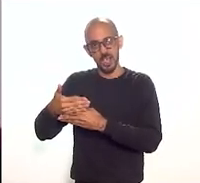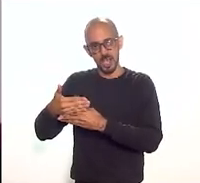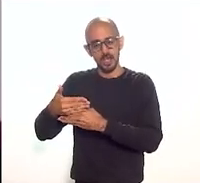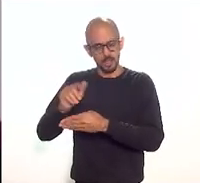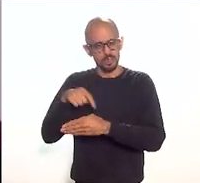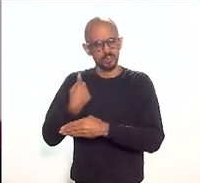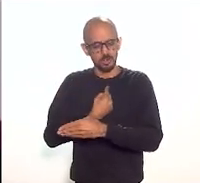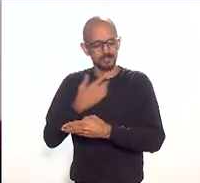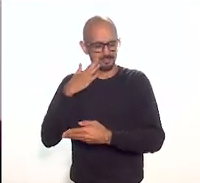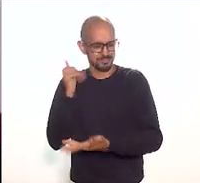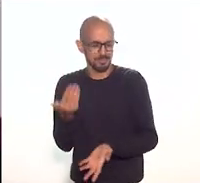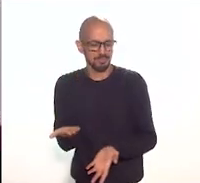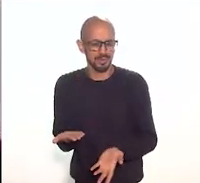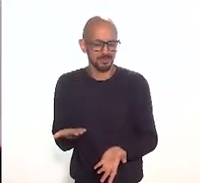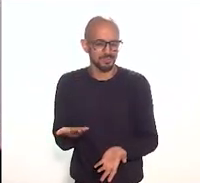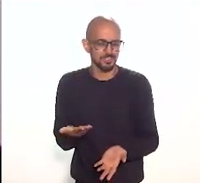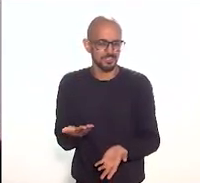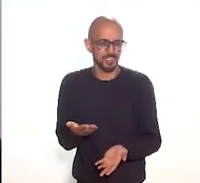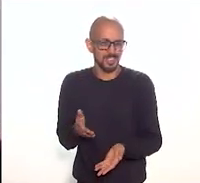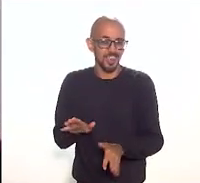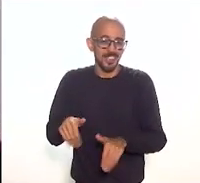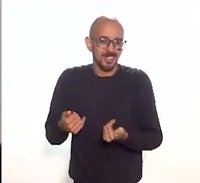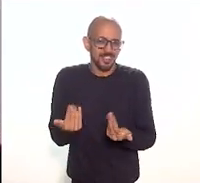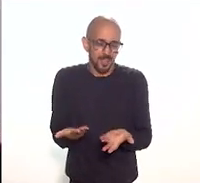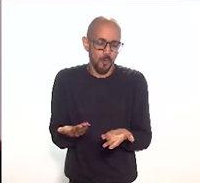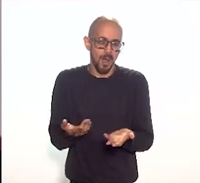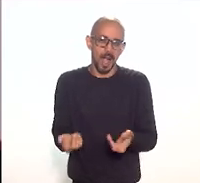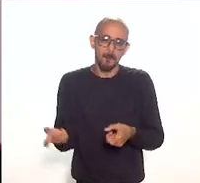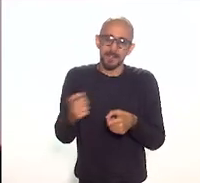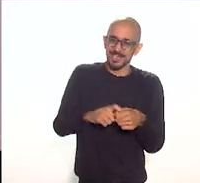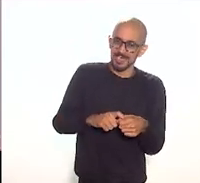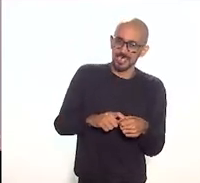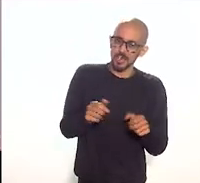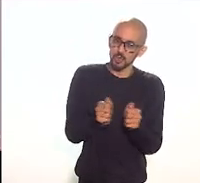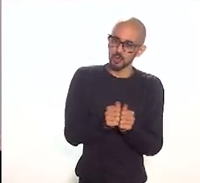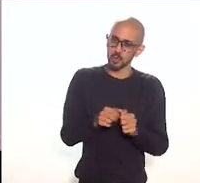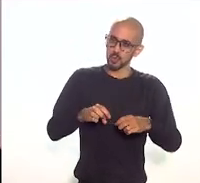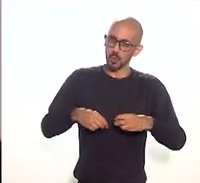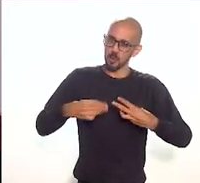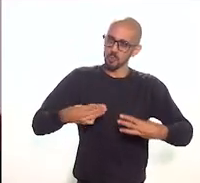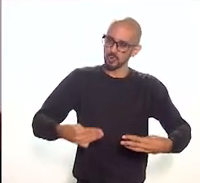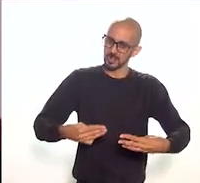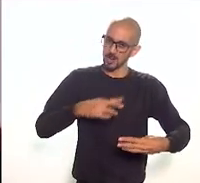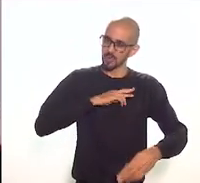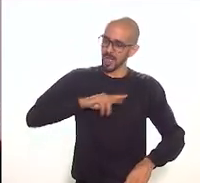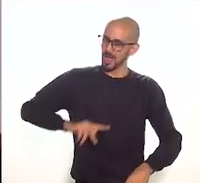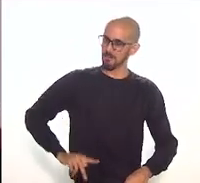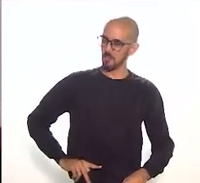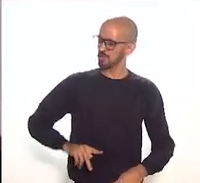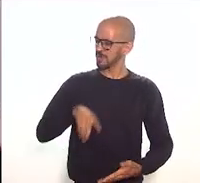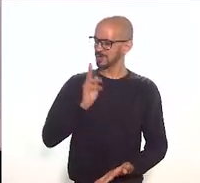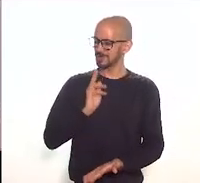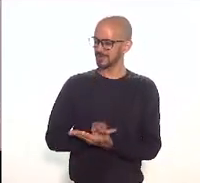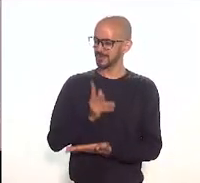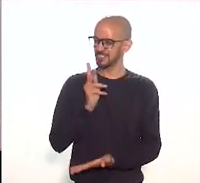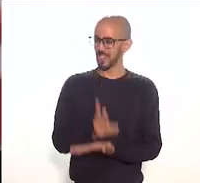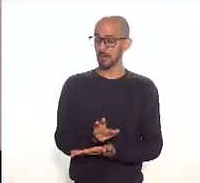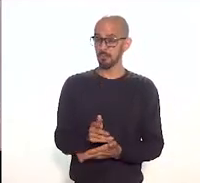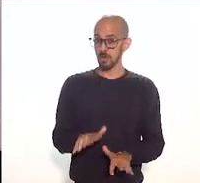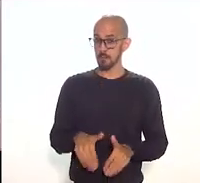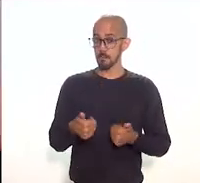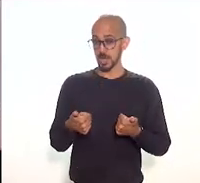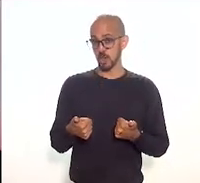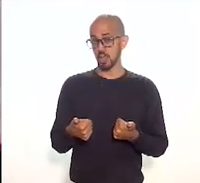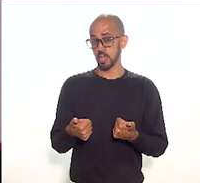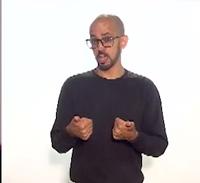que a a nossa parceria com o Museu da República é sempre foi a melhor possível no sentido de que